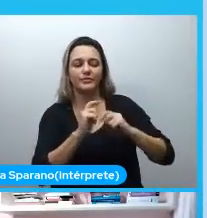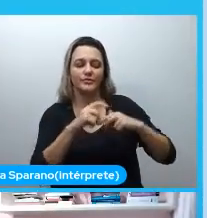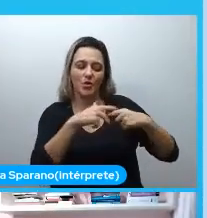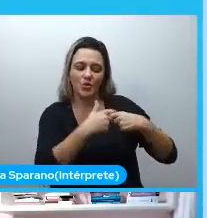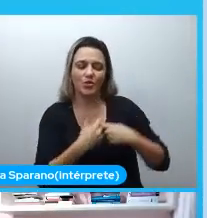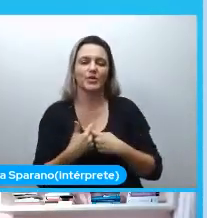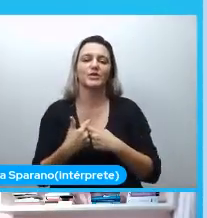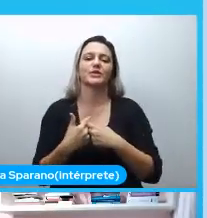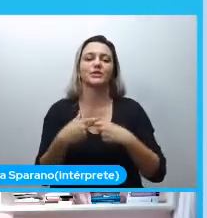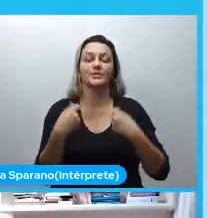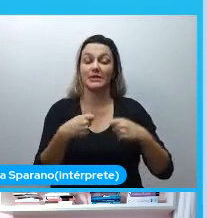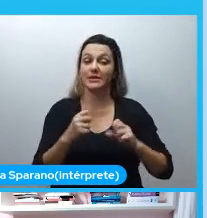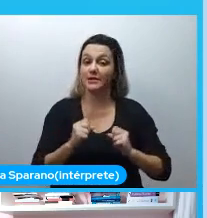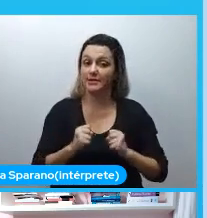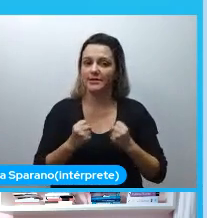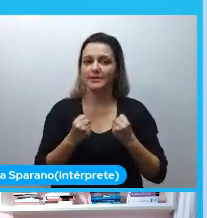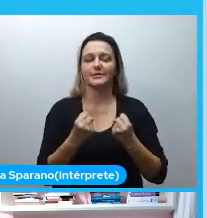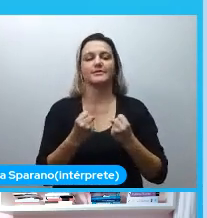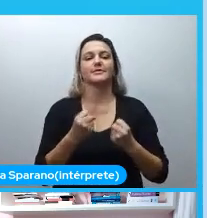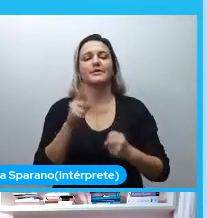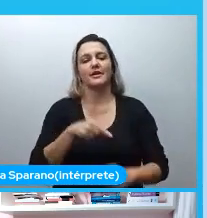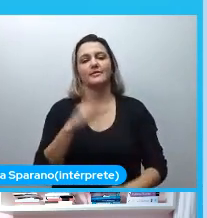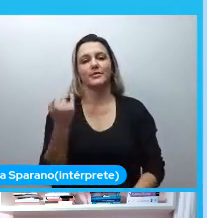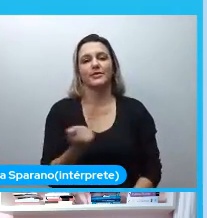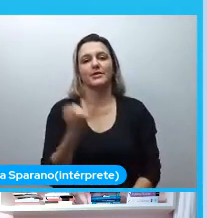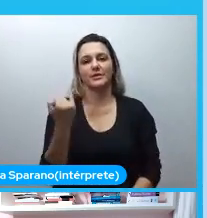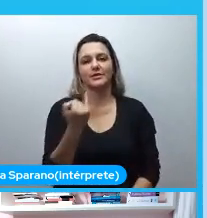exige esforço é muito importante.